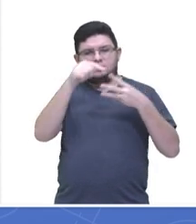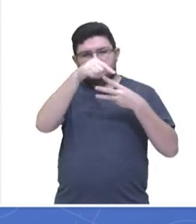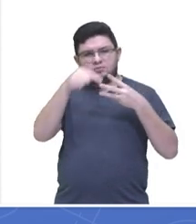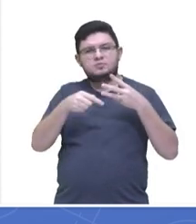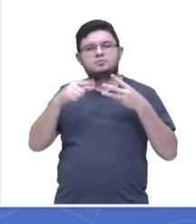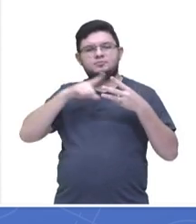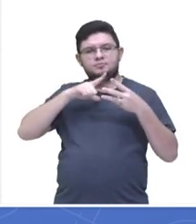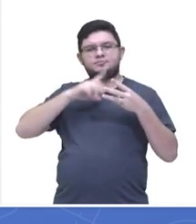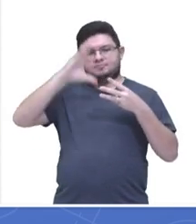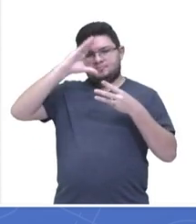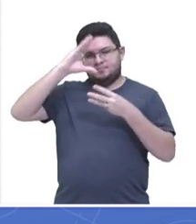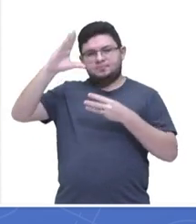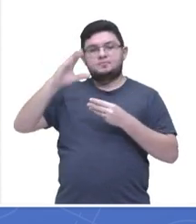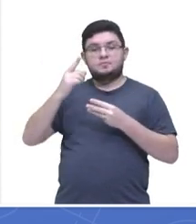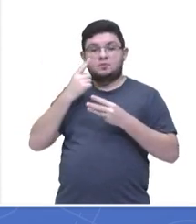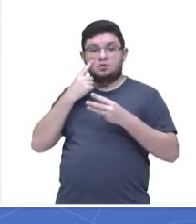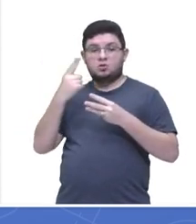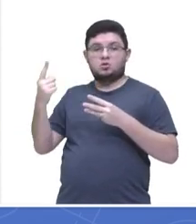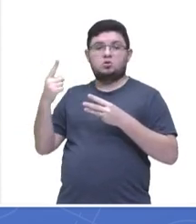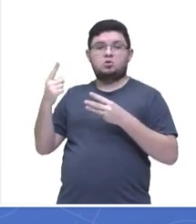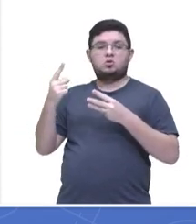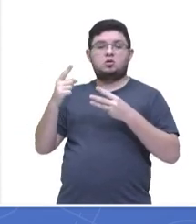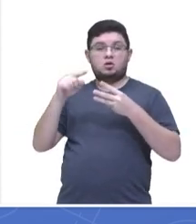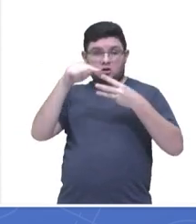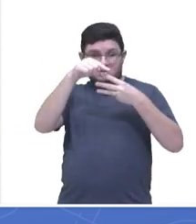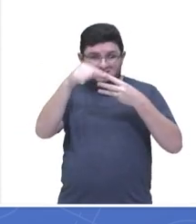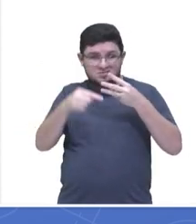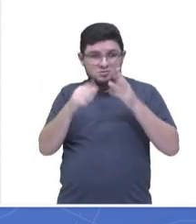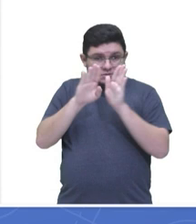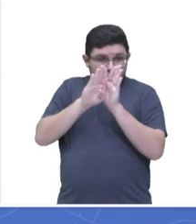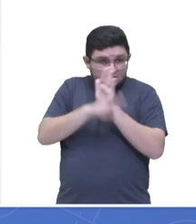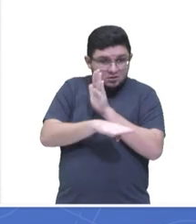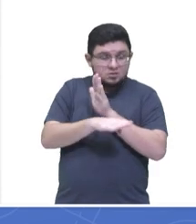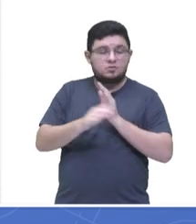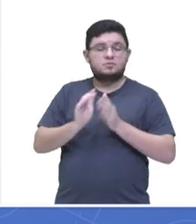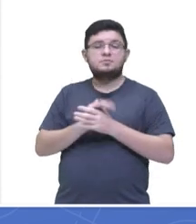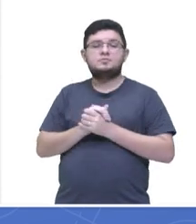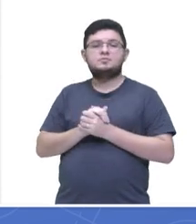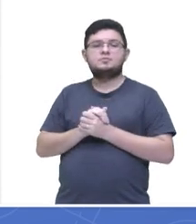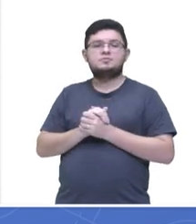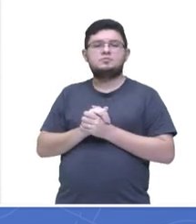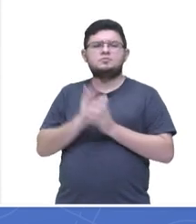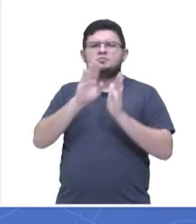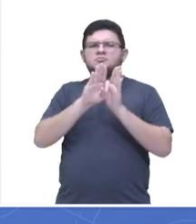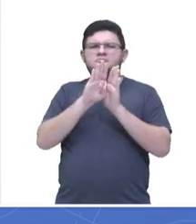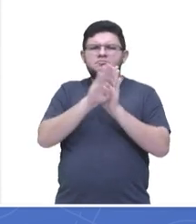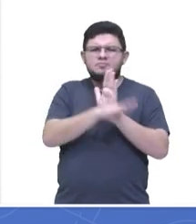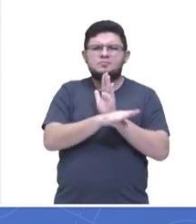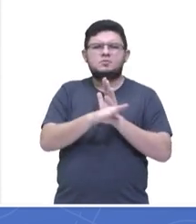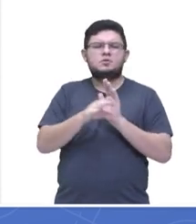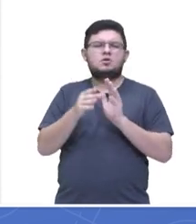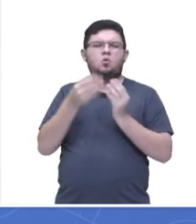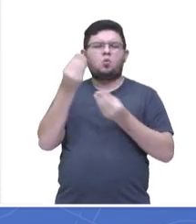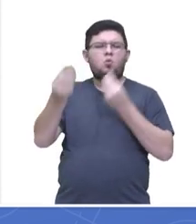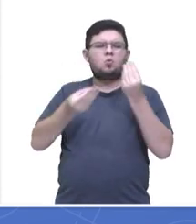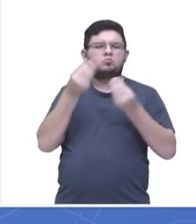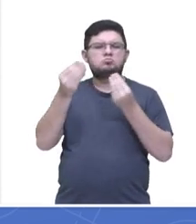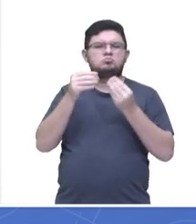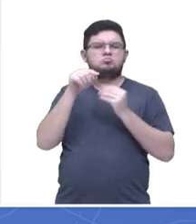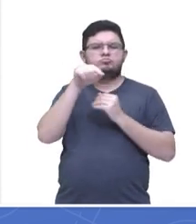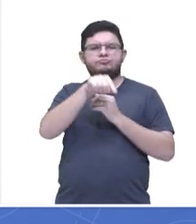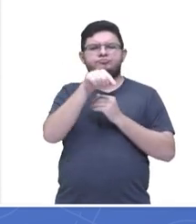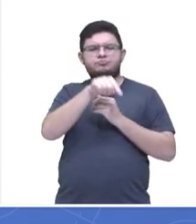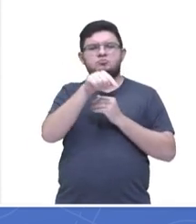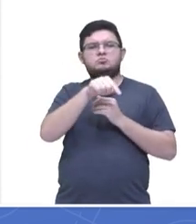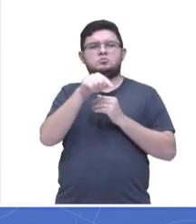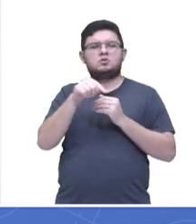esses três números serão suprimidos do total. Quando a gente fala em supressão na matemática, quer dizer que eles serão